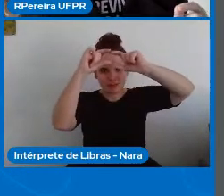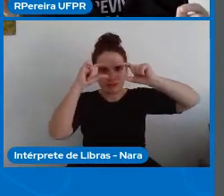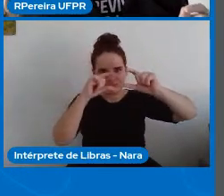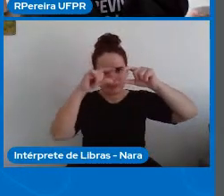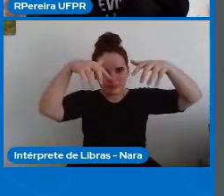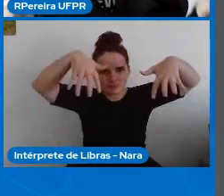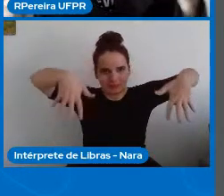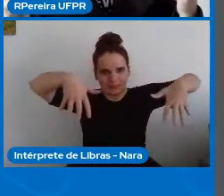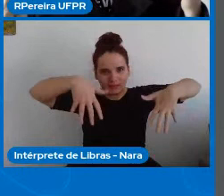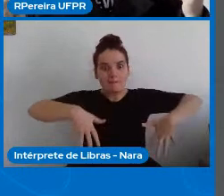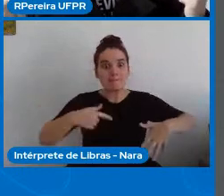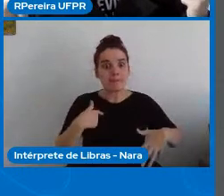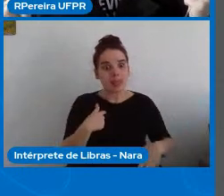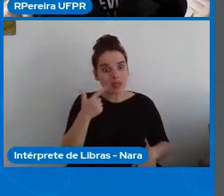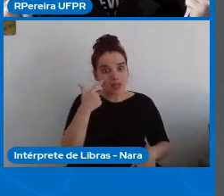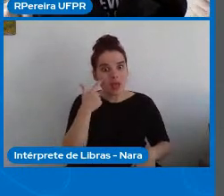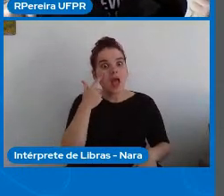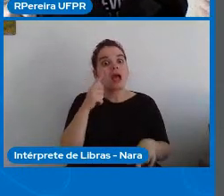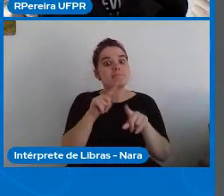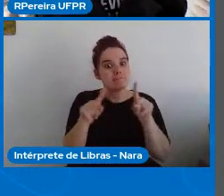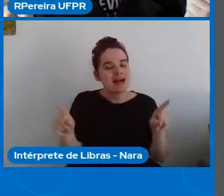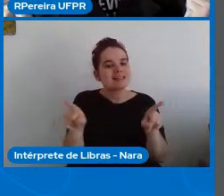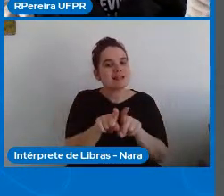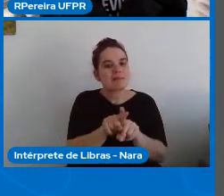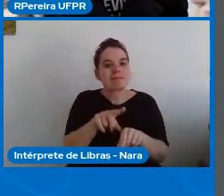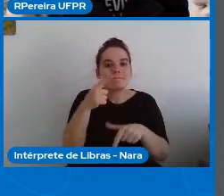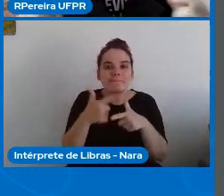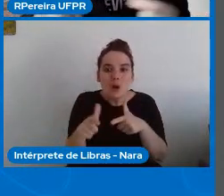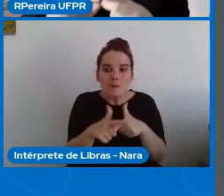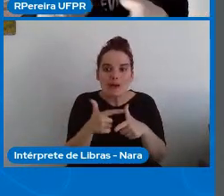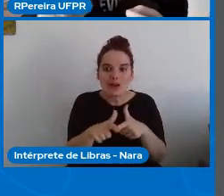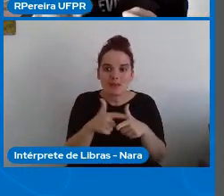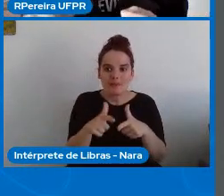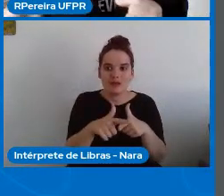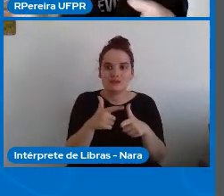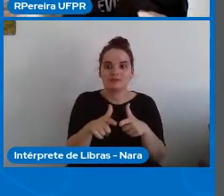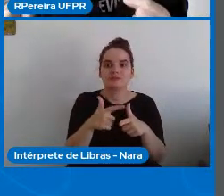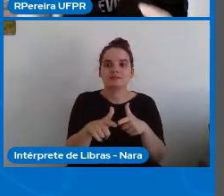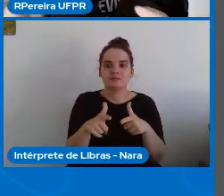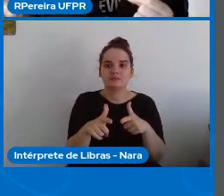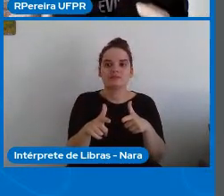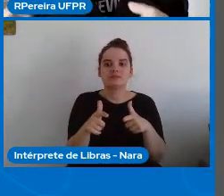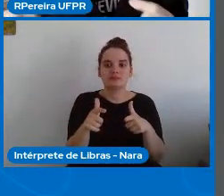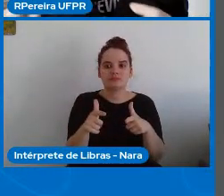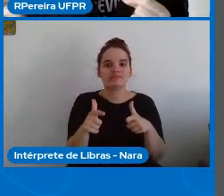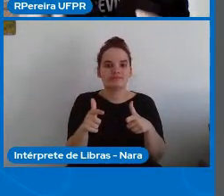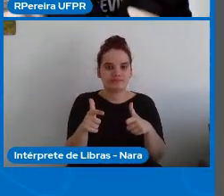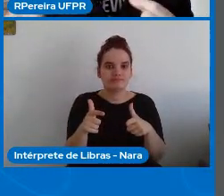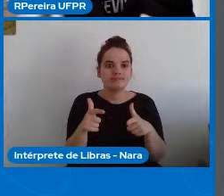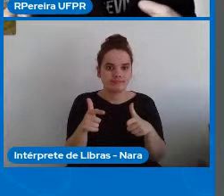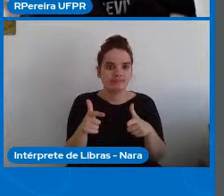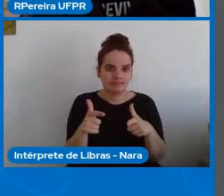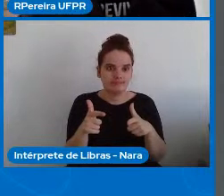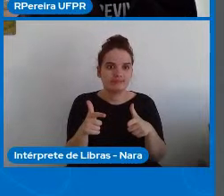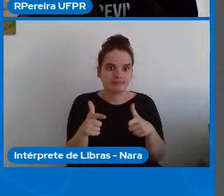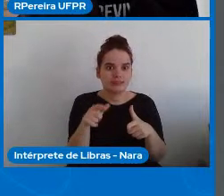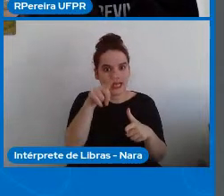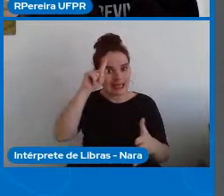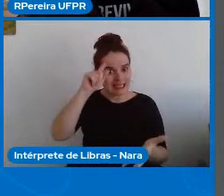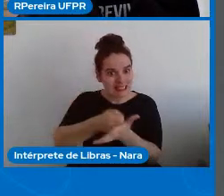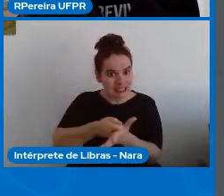pontuais em que elas tenham que estar conscientes de que uma decisão tem tem